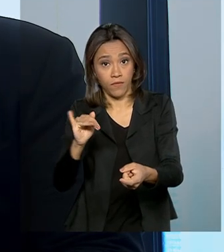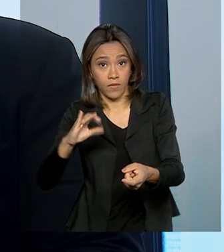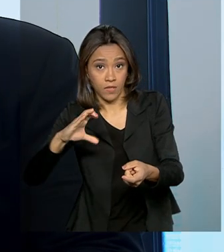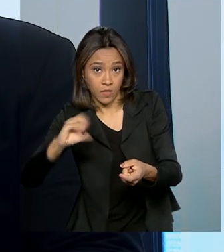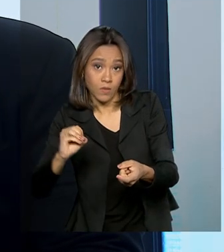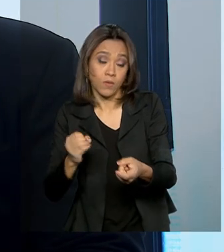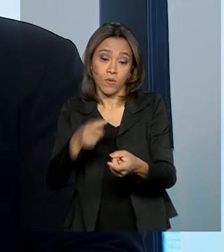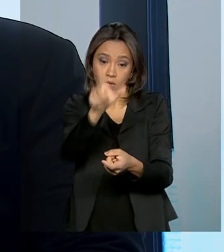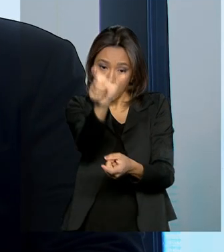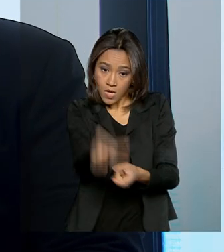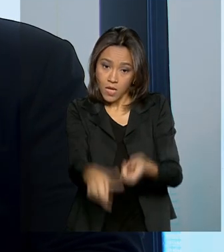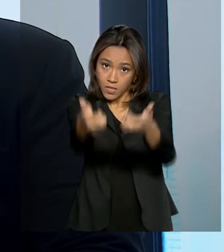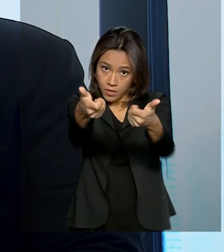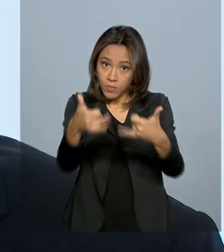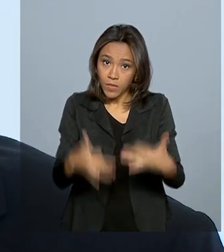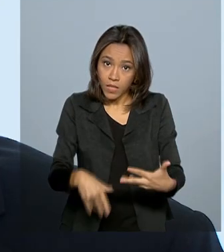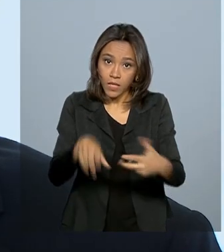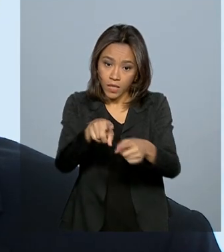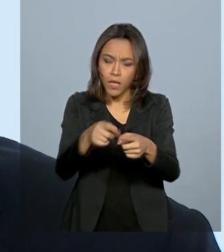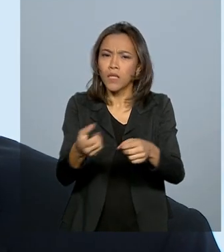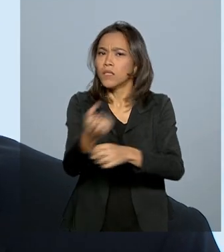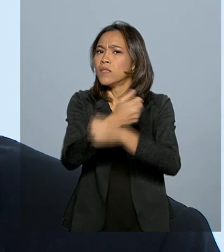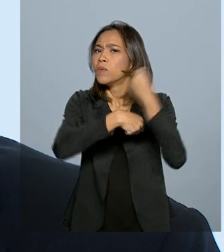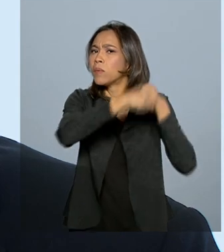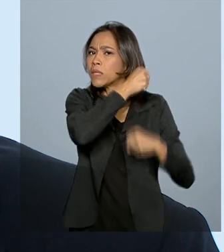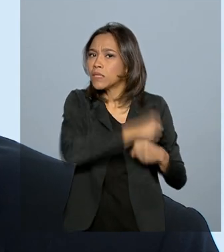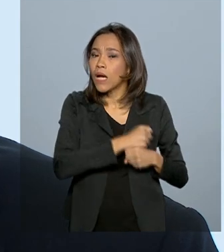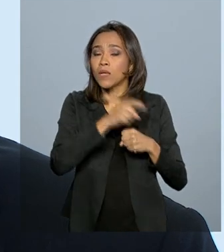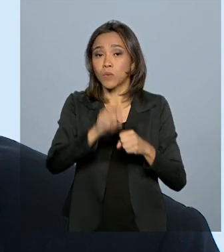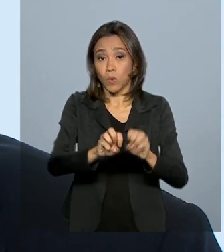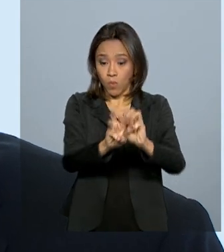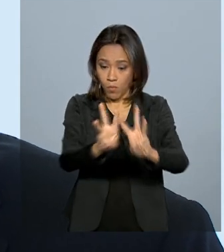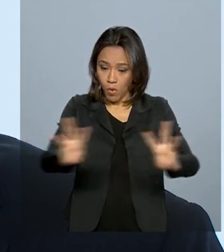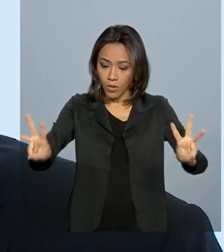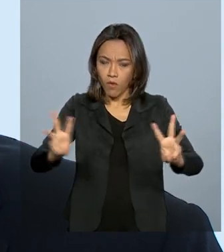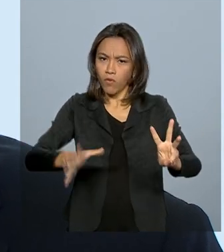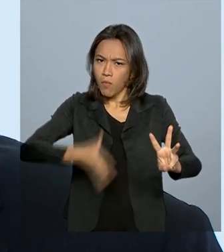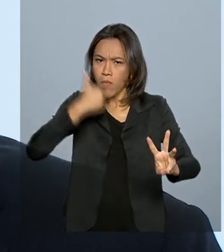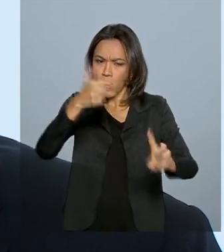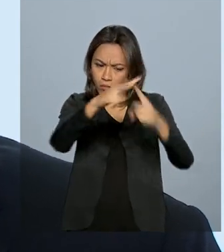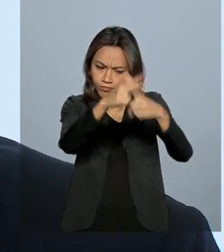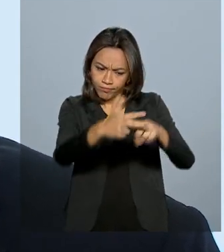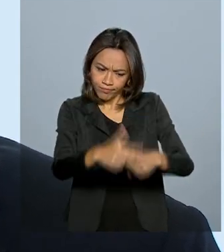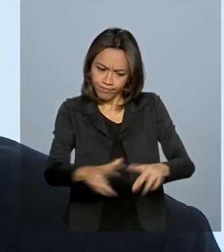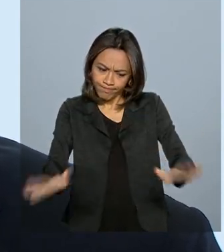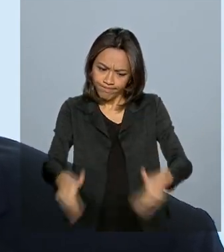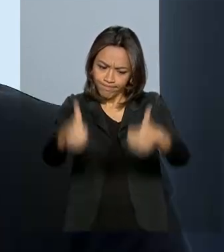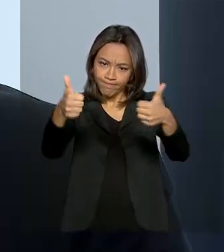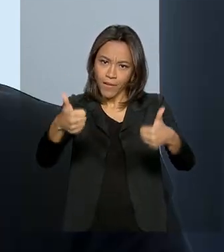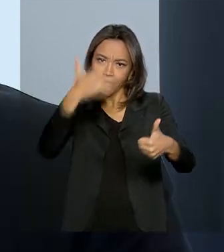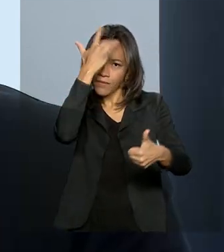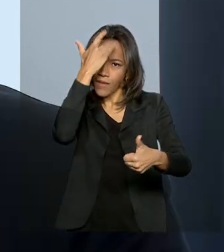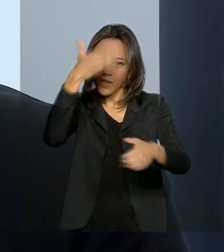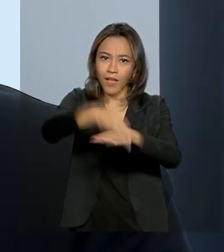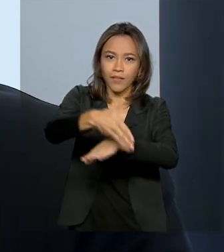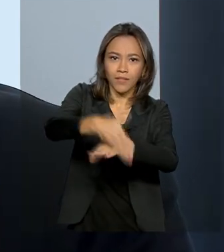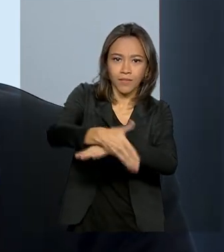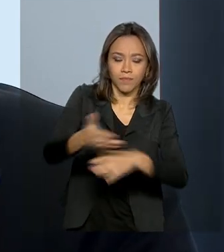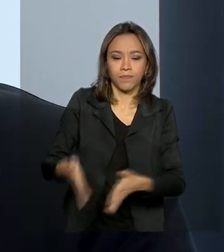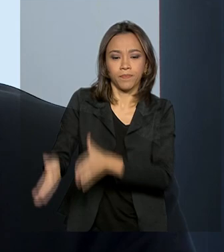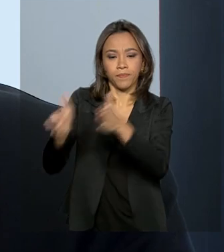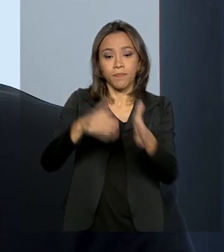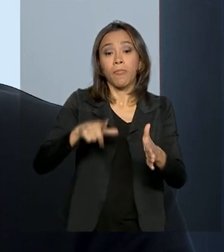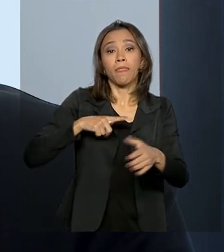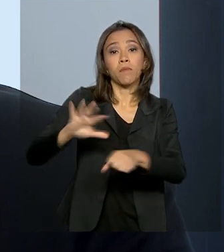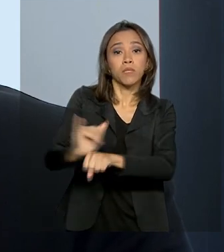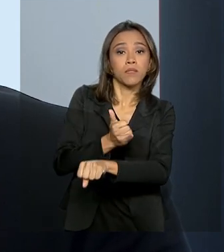Transparência e Controle Social, no ano passado, o portal foi aprimorado para uma melhor navegação. Nós temos ferramentas, por